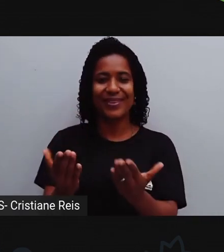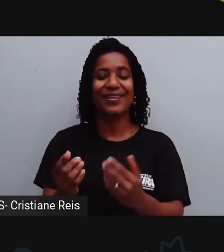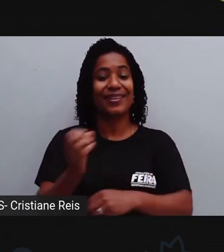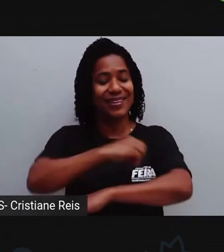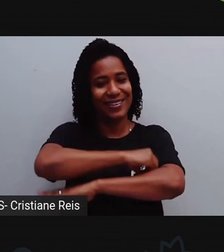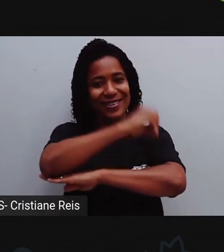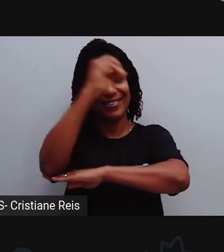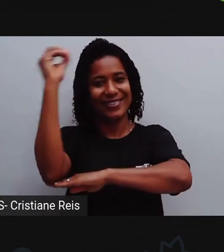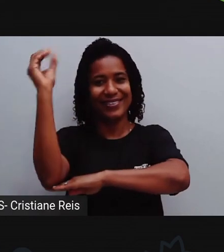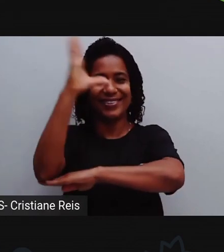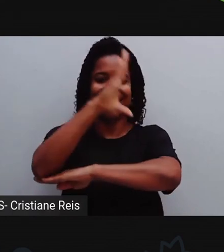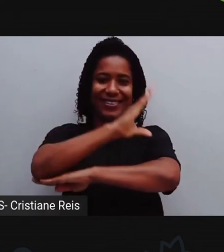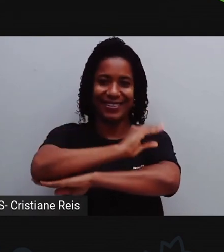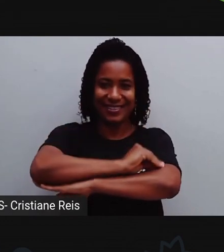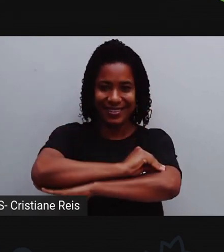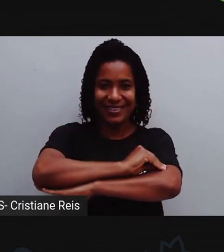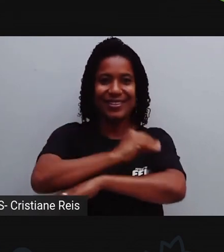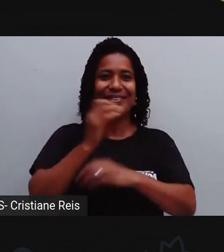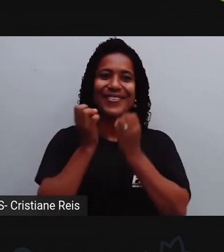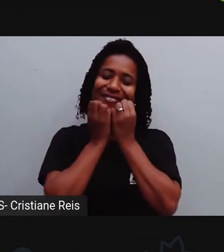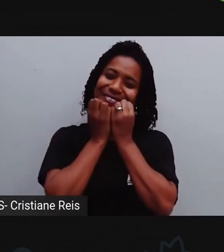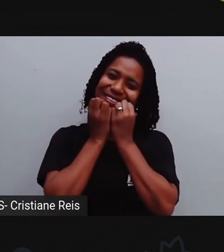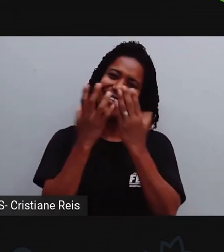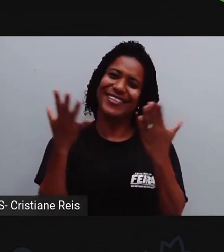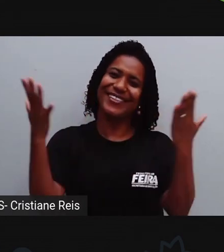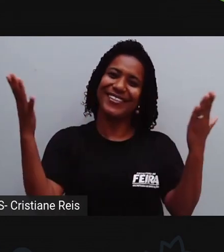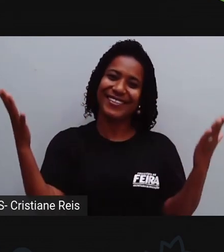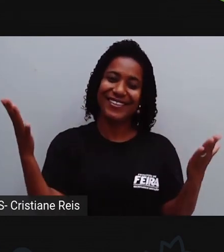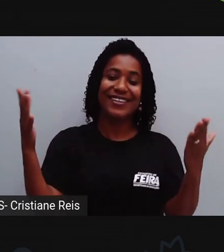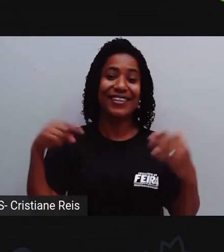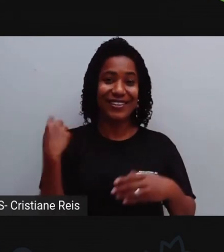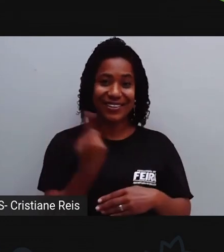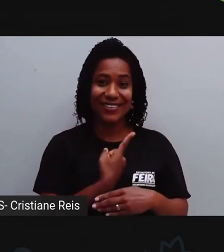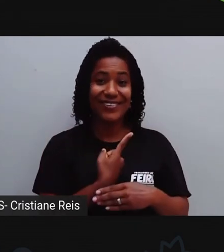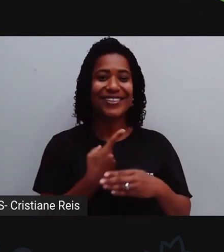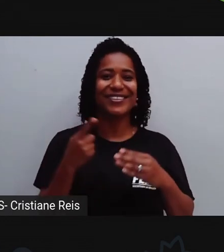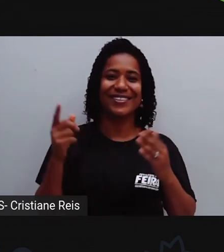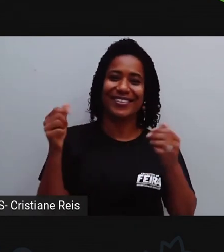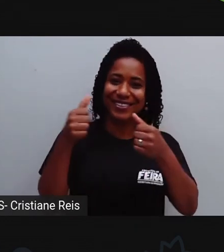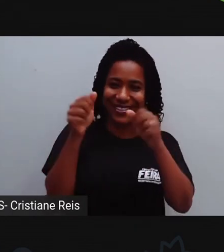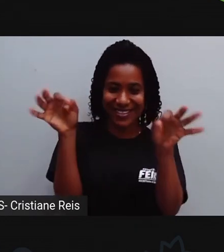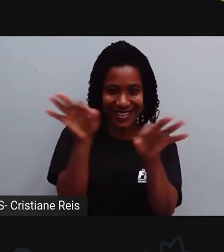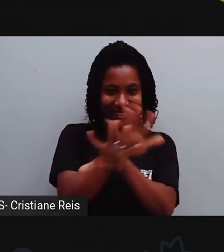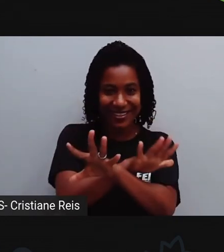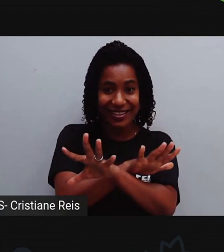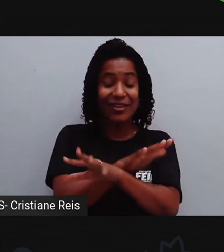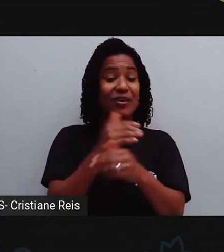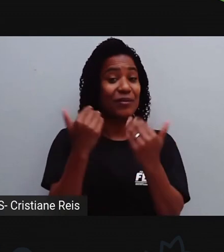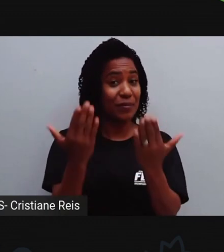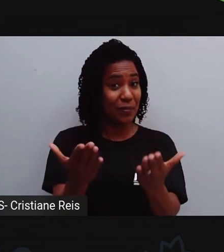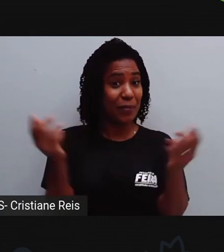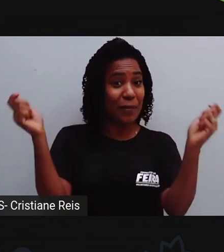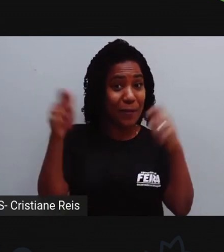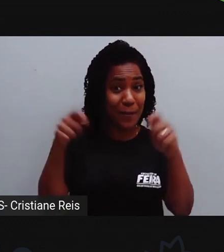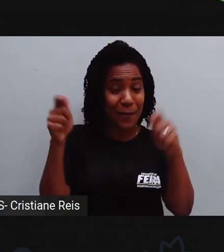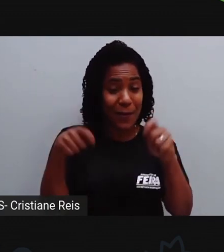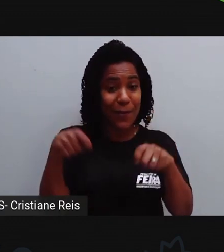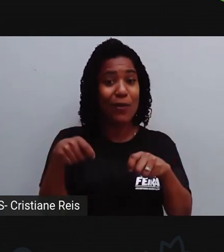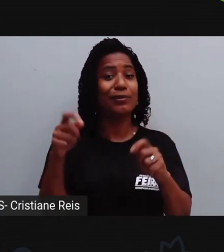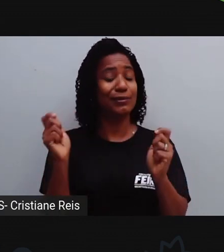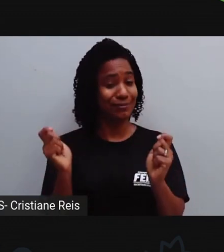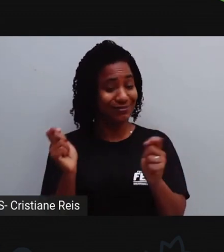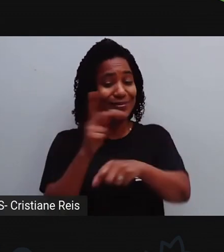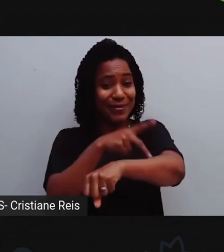dia e à noite. Bom, gente, a gente vai ficando por aqui. Vocês vão pegar lá o percurso pedagógico de